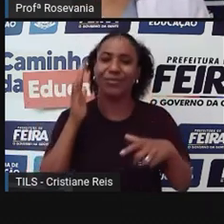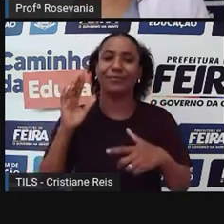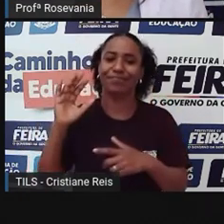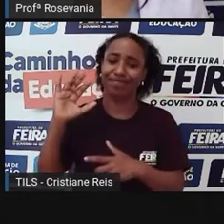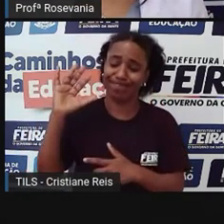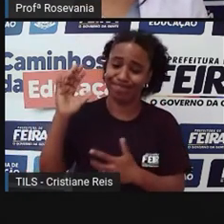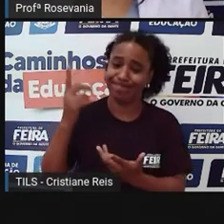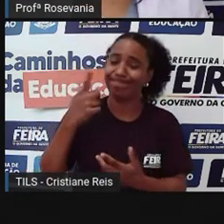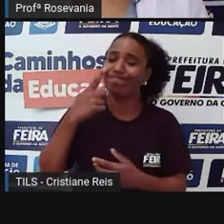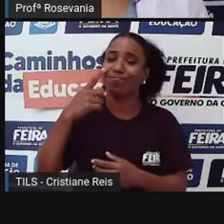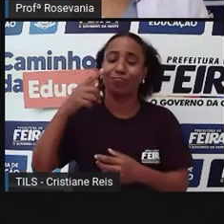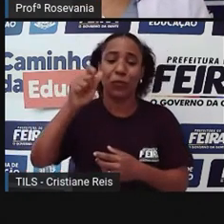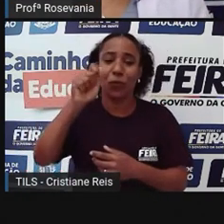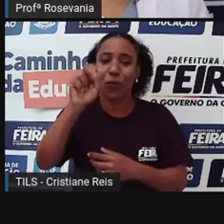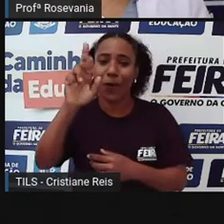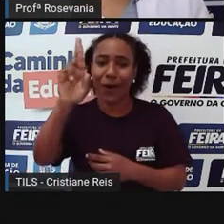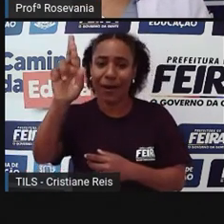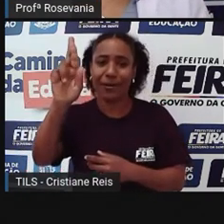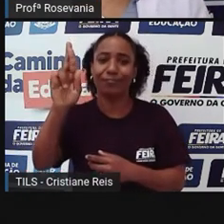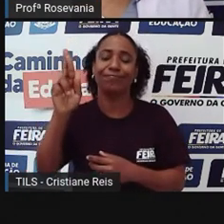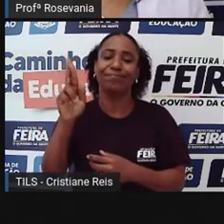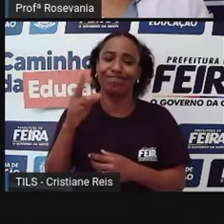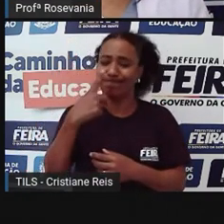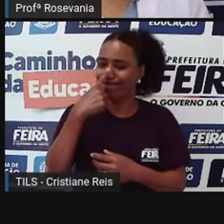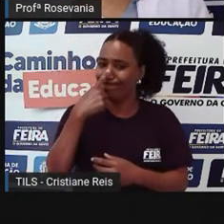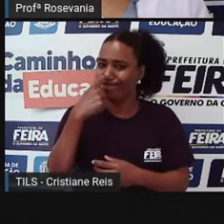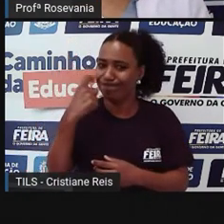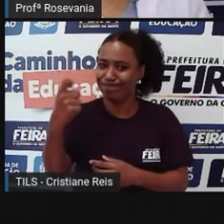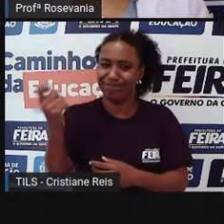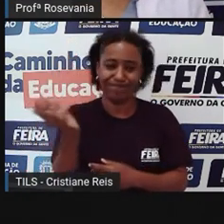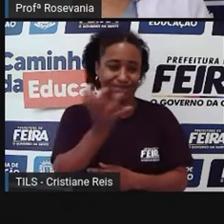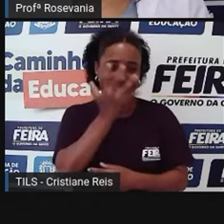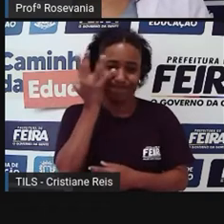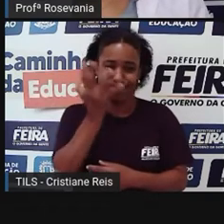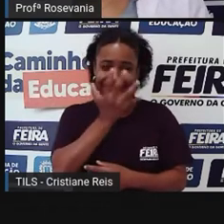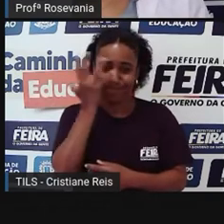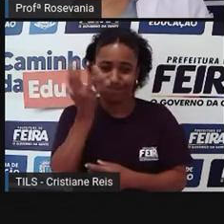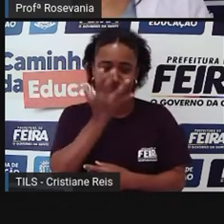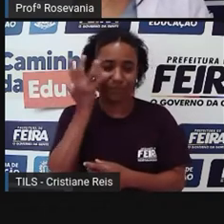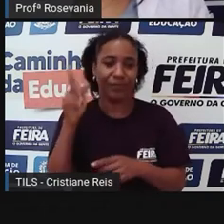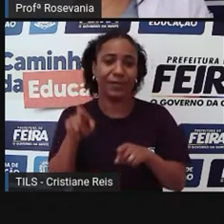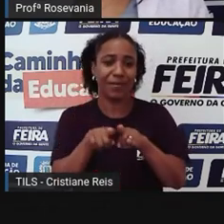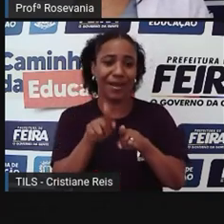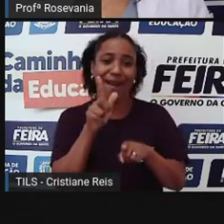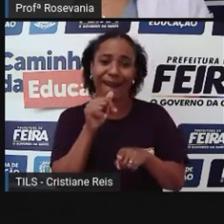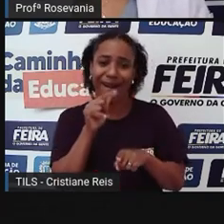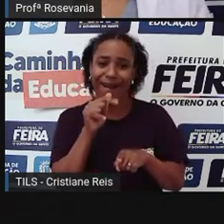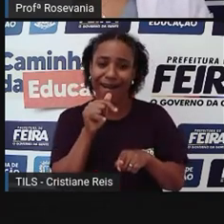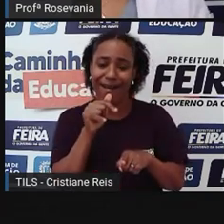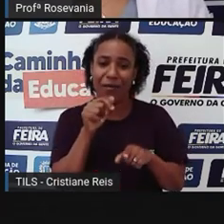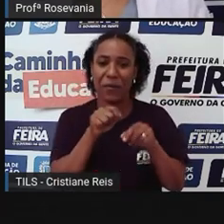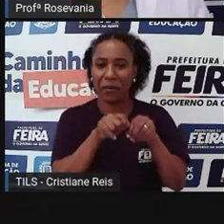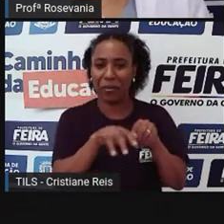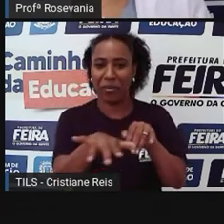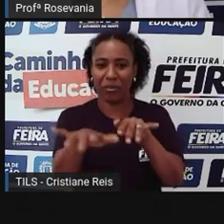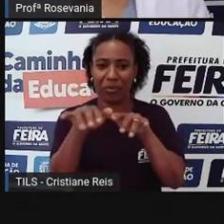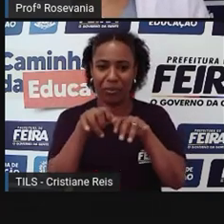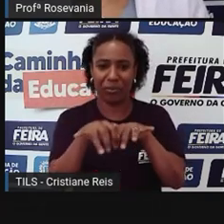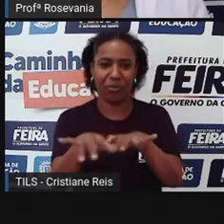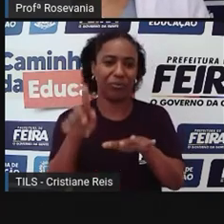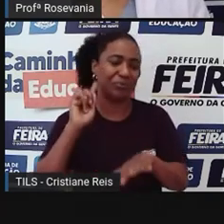solo, poluem a água, e é um importante fator de transformação do espaço